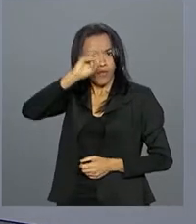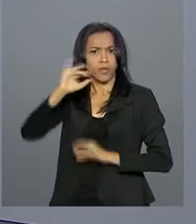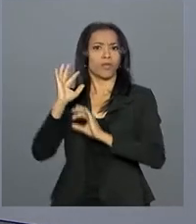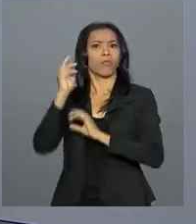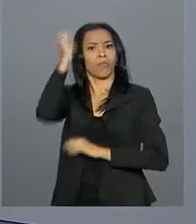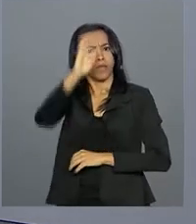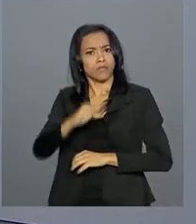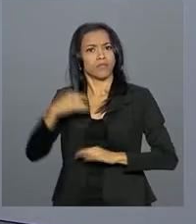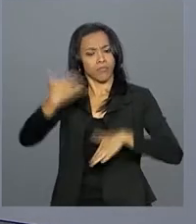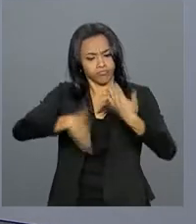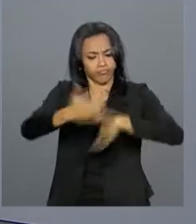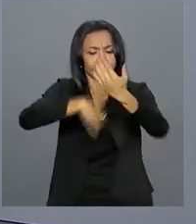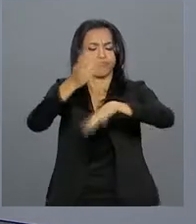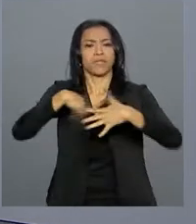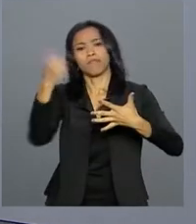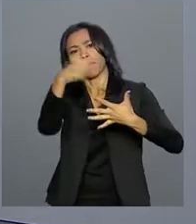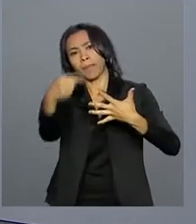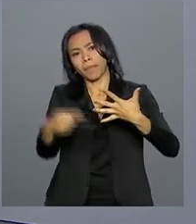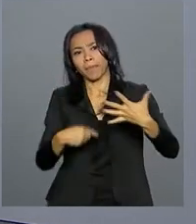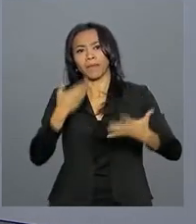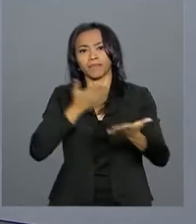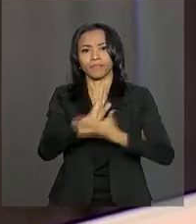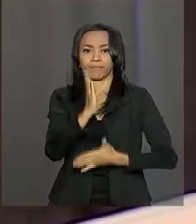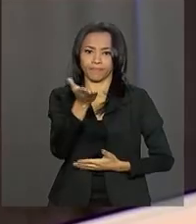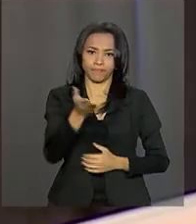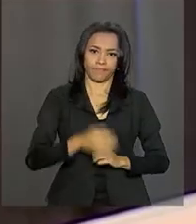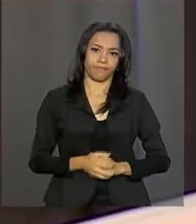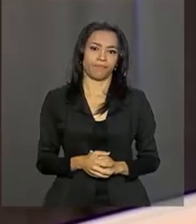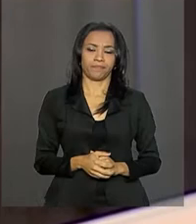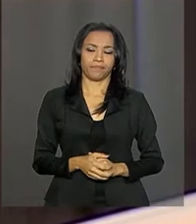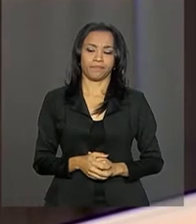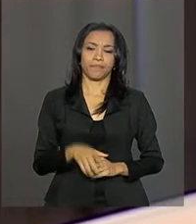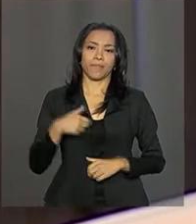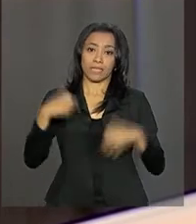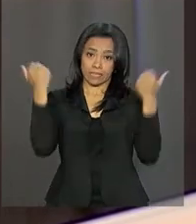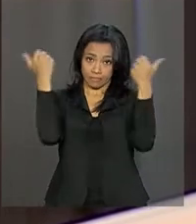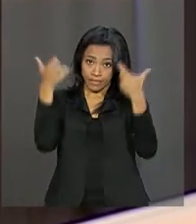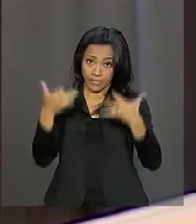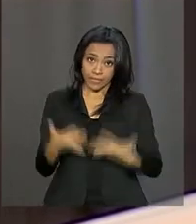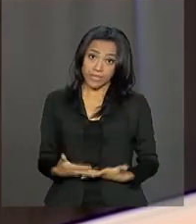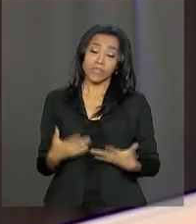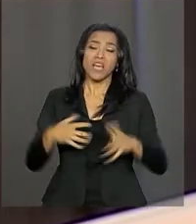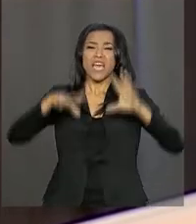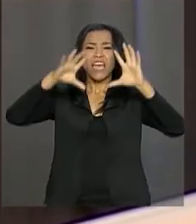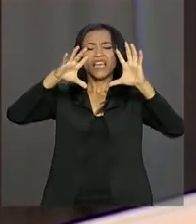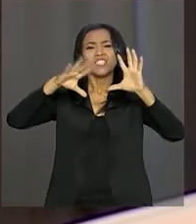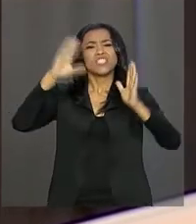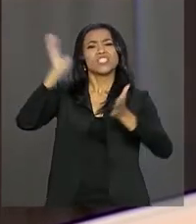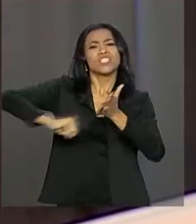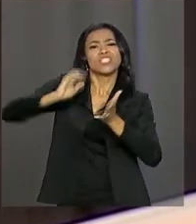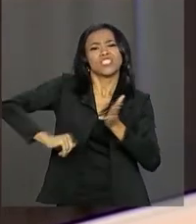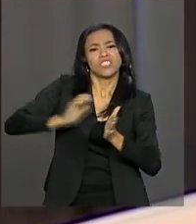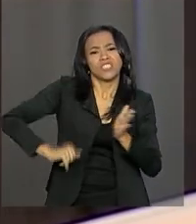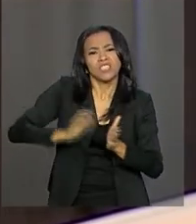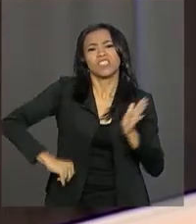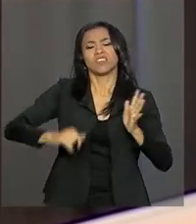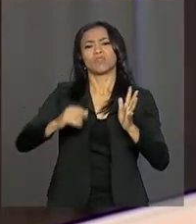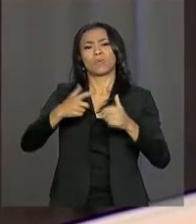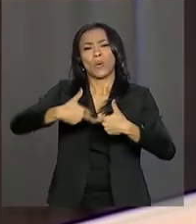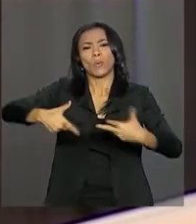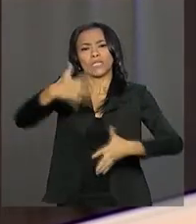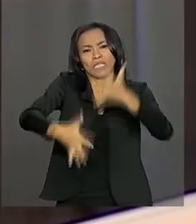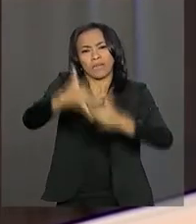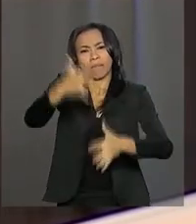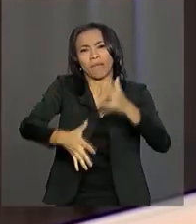e destacou os avanços no setor. A questão da desburocratização, o que eu mais ouço e ouvia